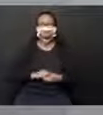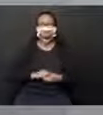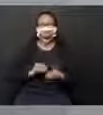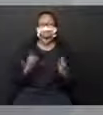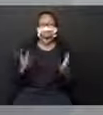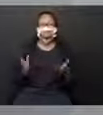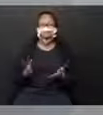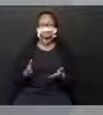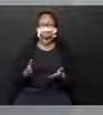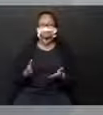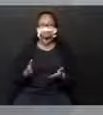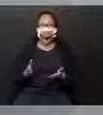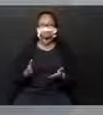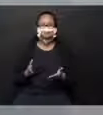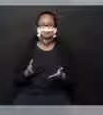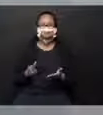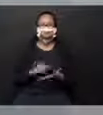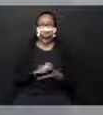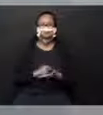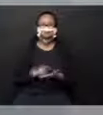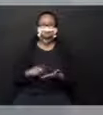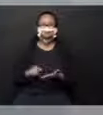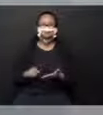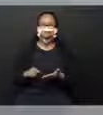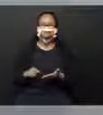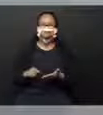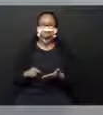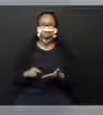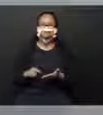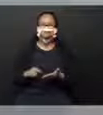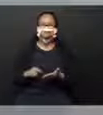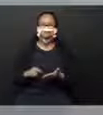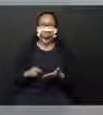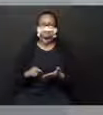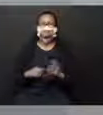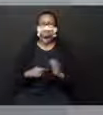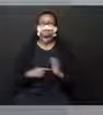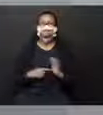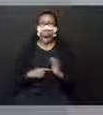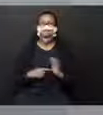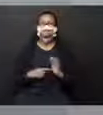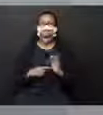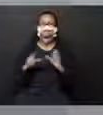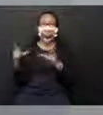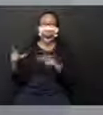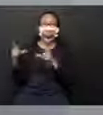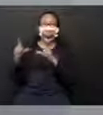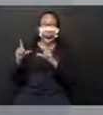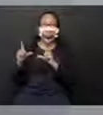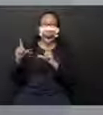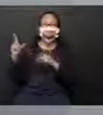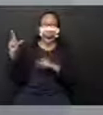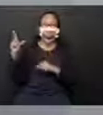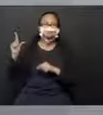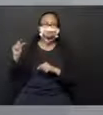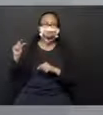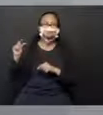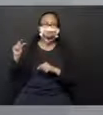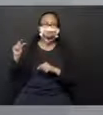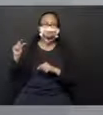Agora, assinale a imagem em que a direção da fonte de luz forma a sombra de menor tamanho.